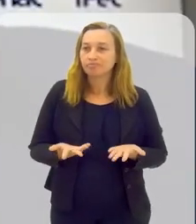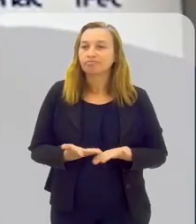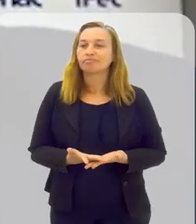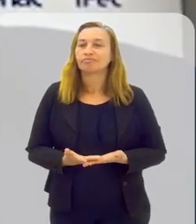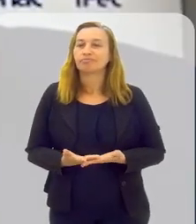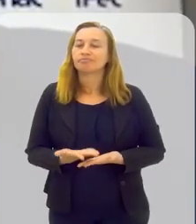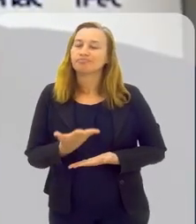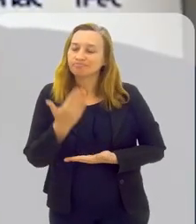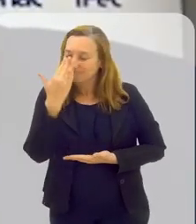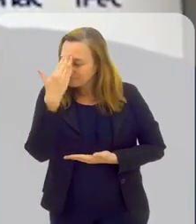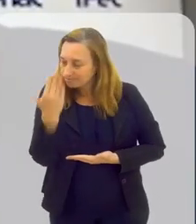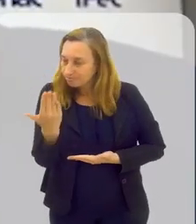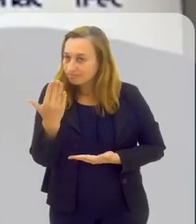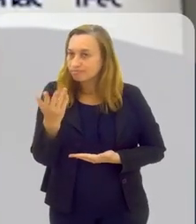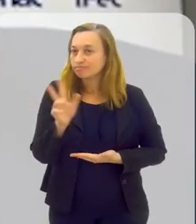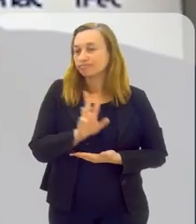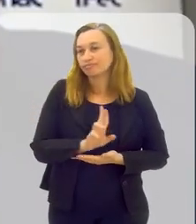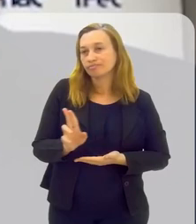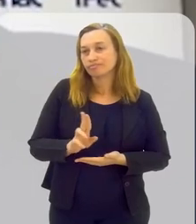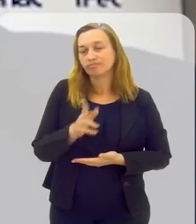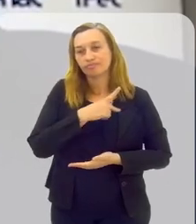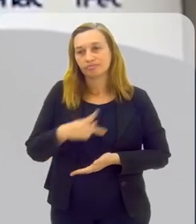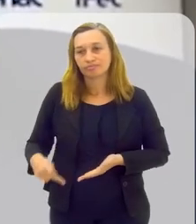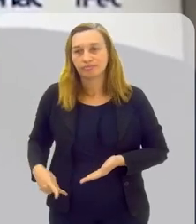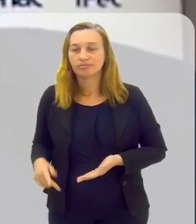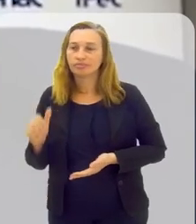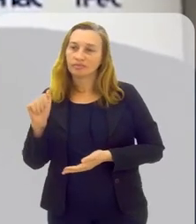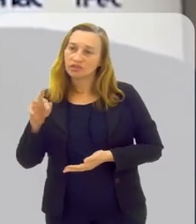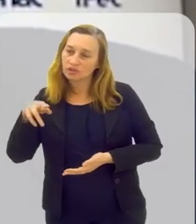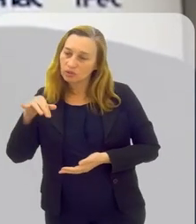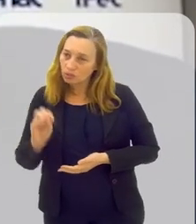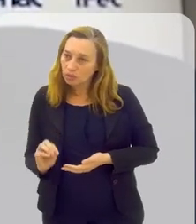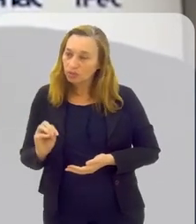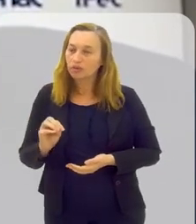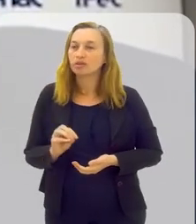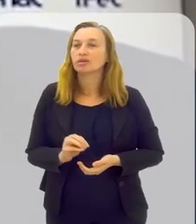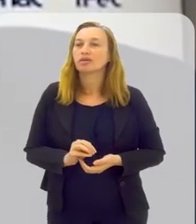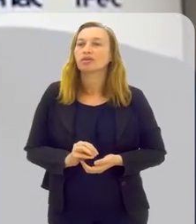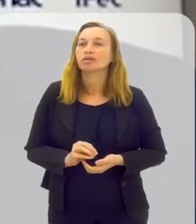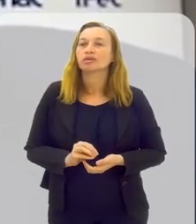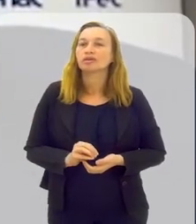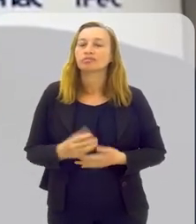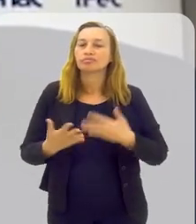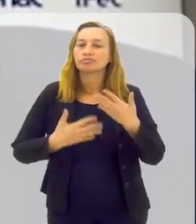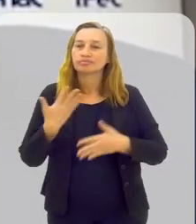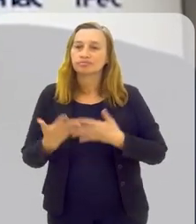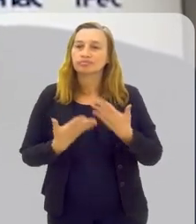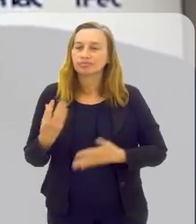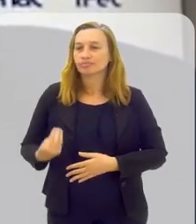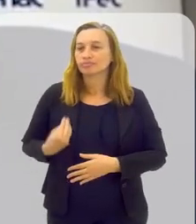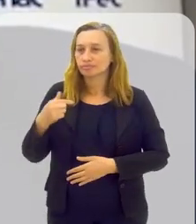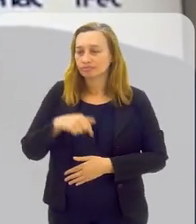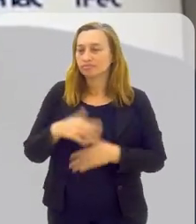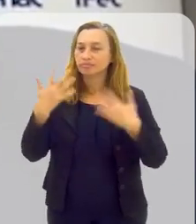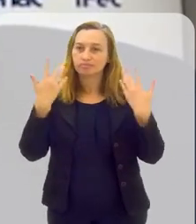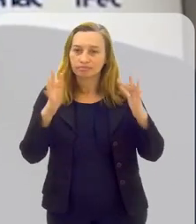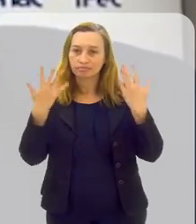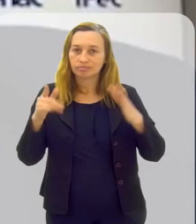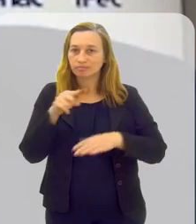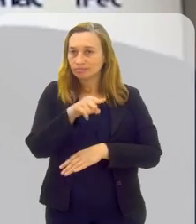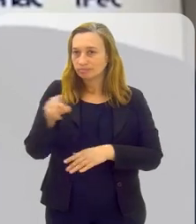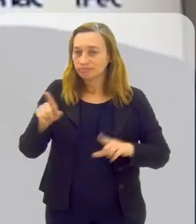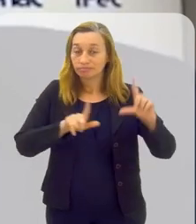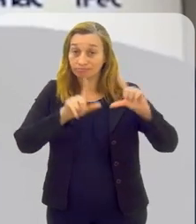convite, deixar aqui o meu agradecimento em nome do meu presidente, Antônio Florencio de Queiroz Júnior, é um prazer estar aqui e